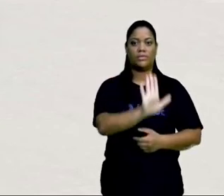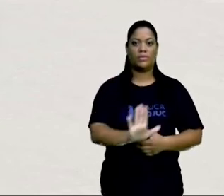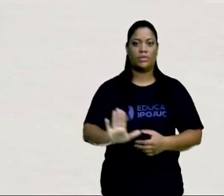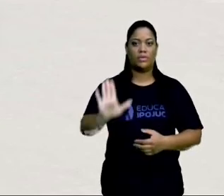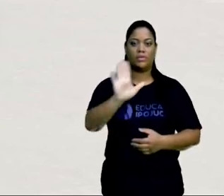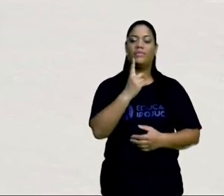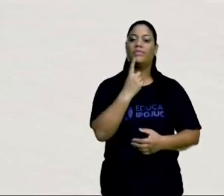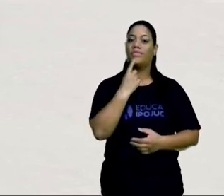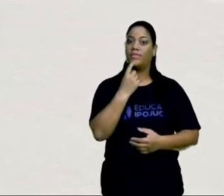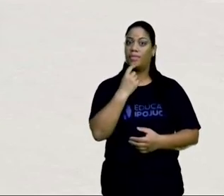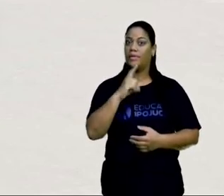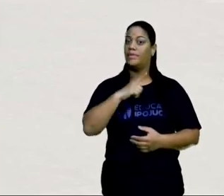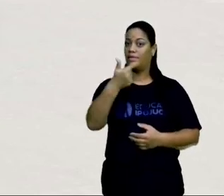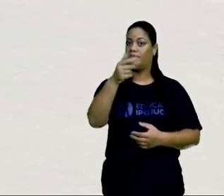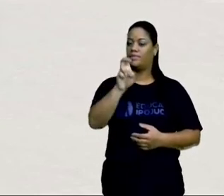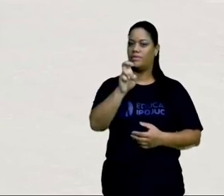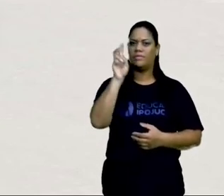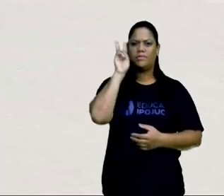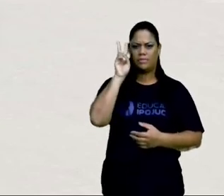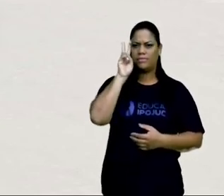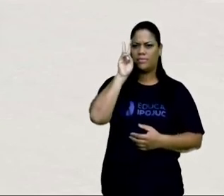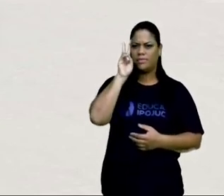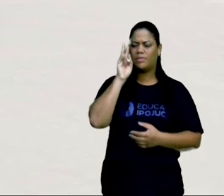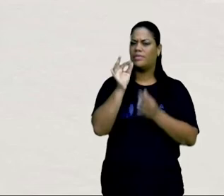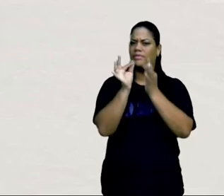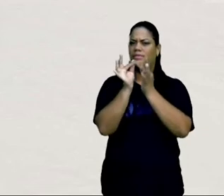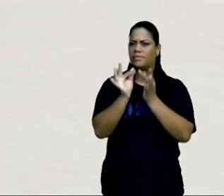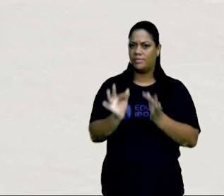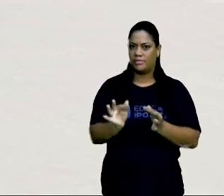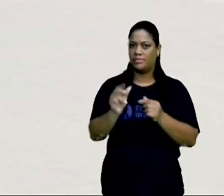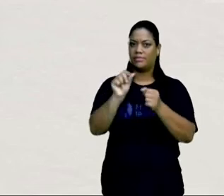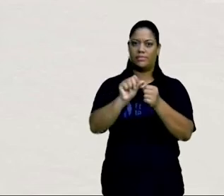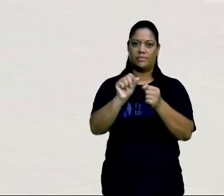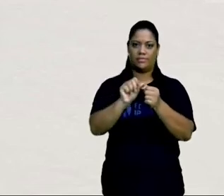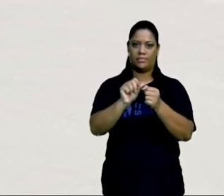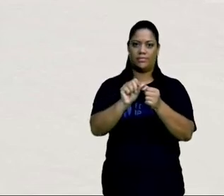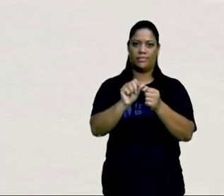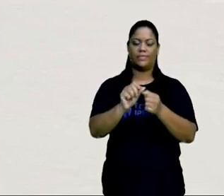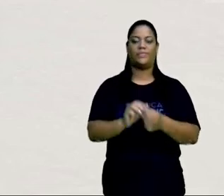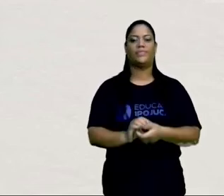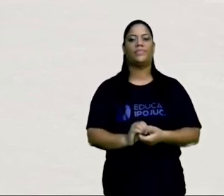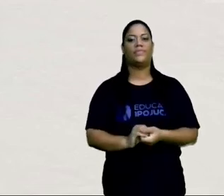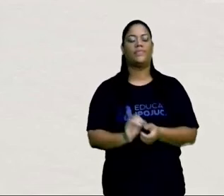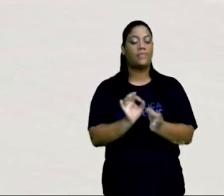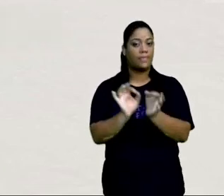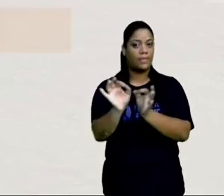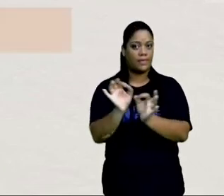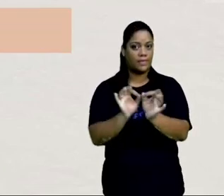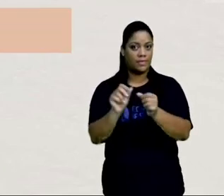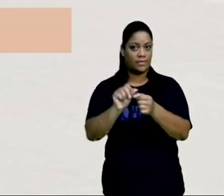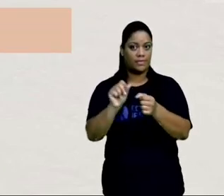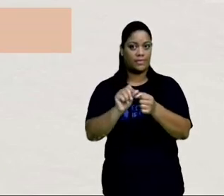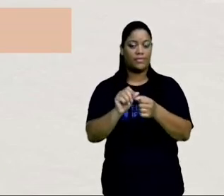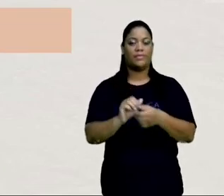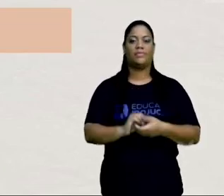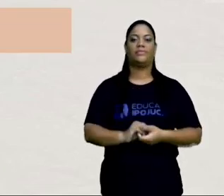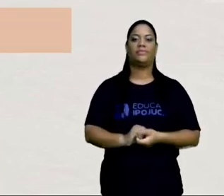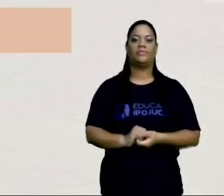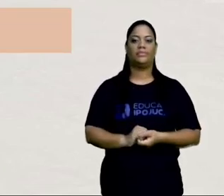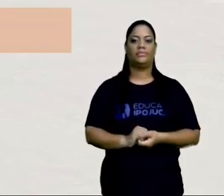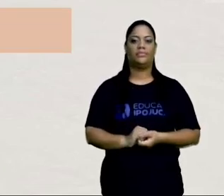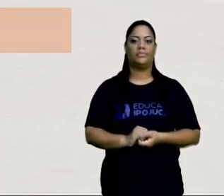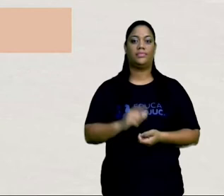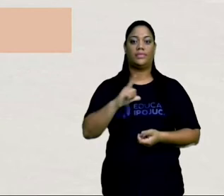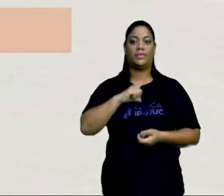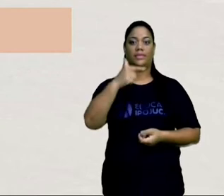vermelha, tá certo? Essa é a forma mais simples de preencher. Nessa forma simples de preenchimento, a gente tem